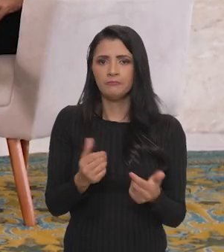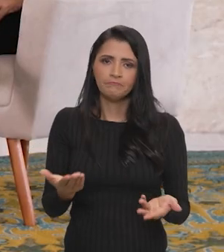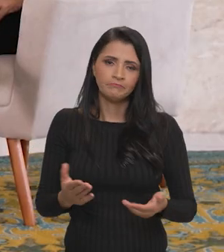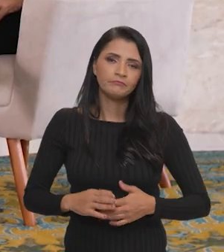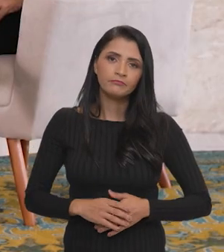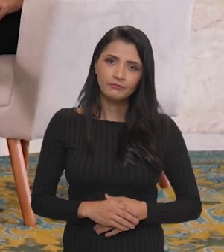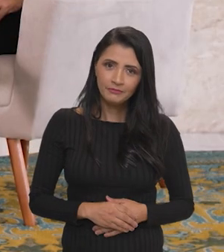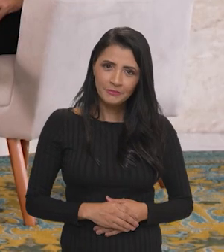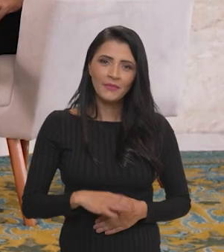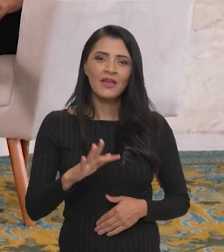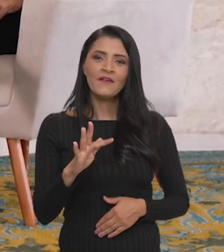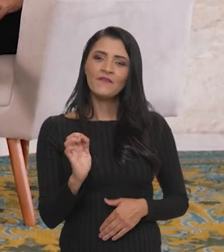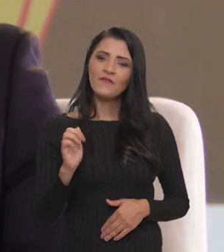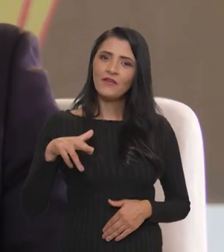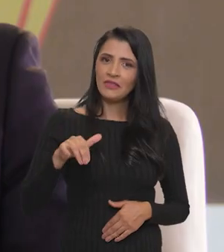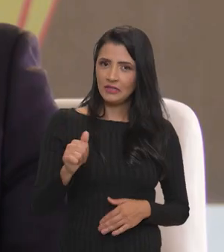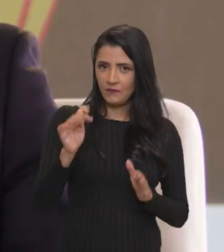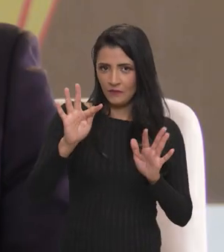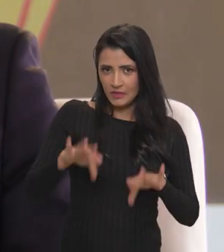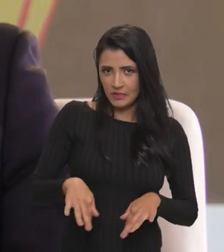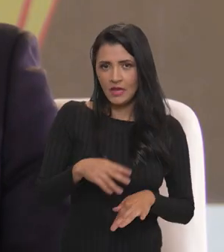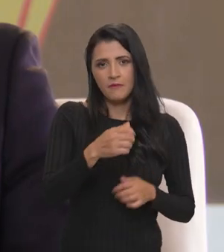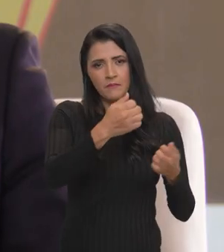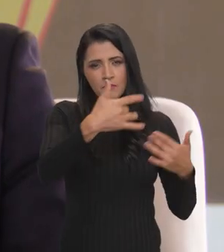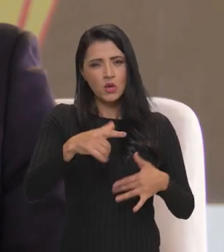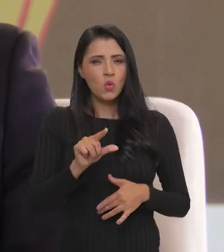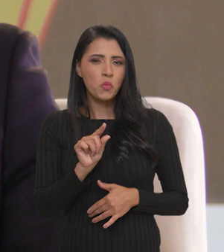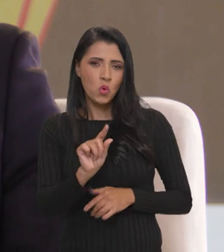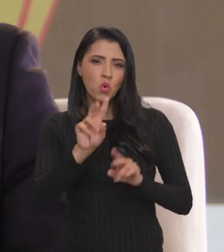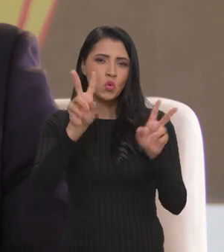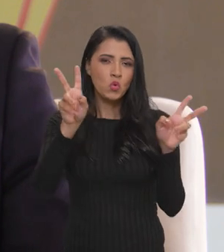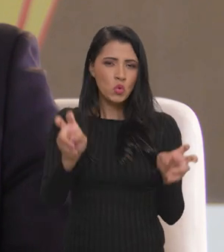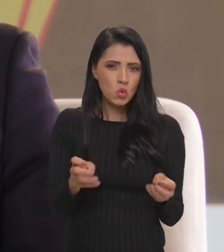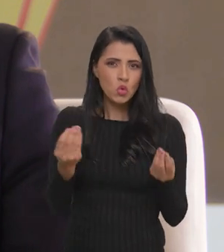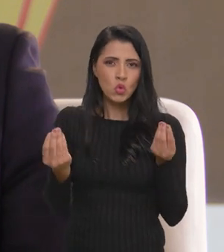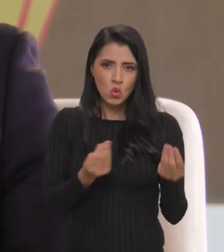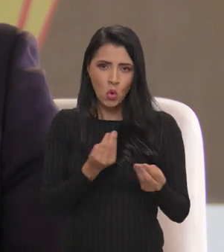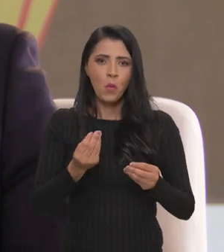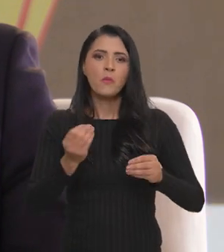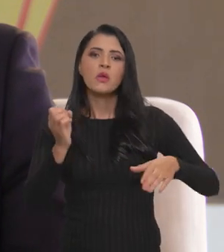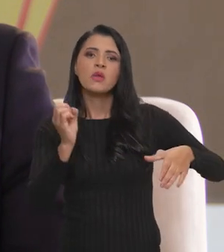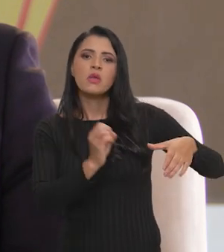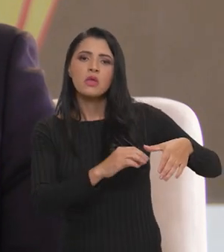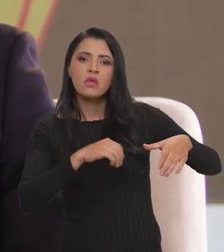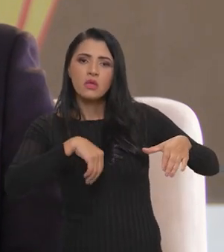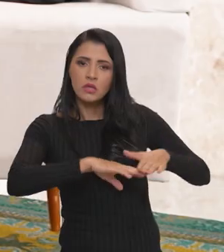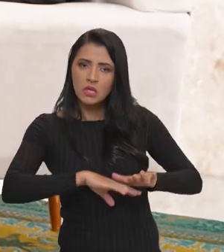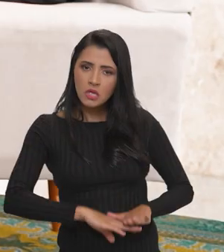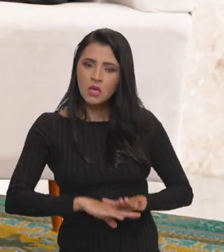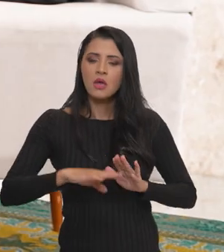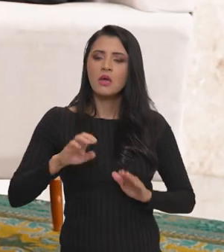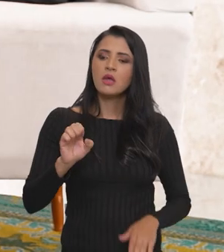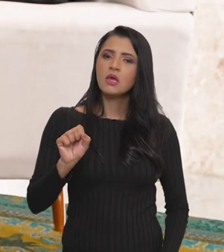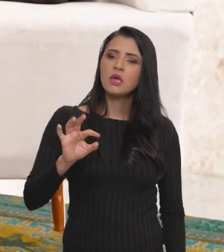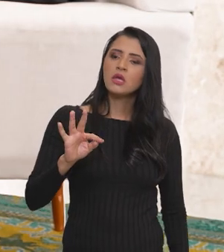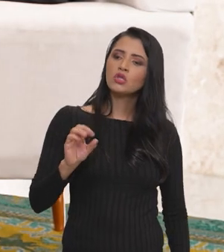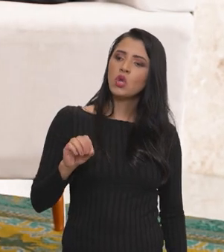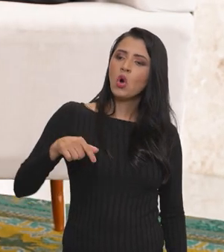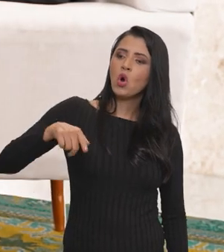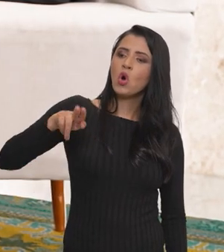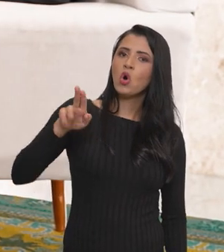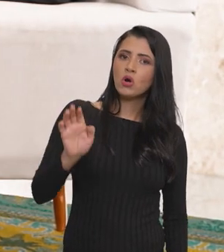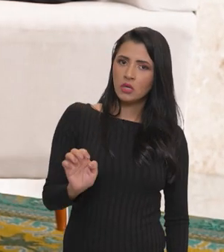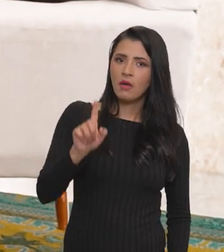essas mudanças. Fernanda, para a gente encerrar, eu queria que você falasse um pouquinho com a gente sobre a questão dos estoques, que também é uma questão